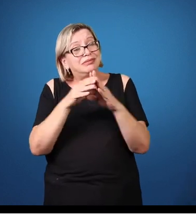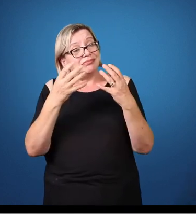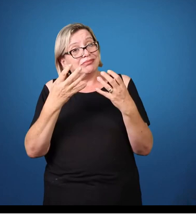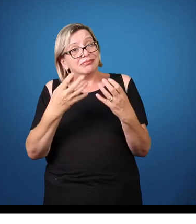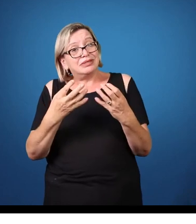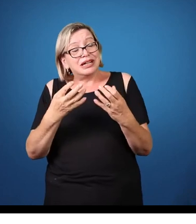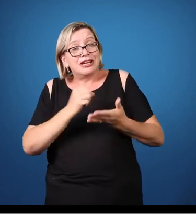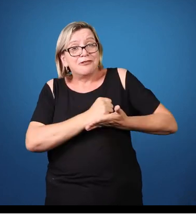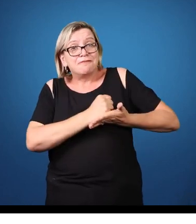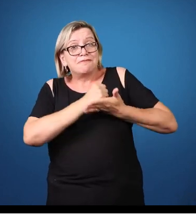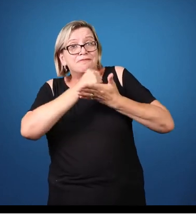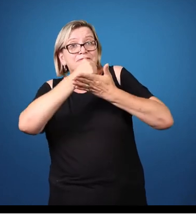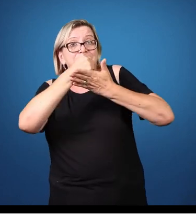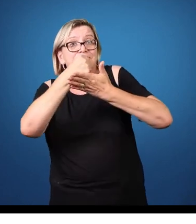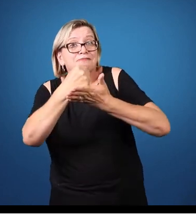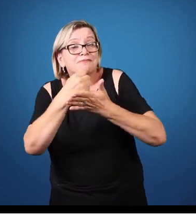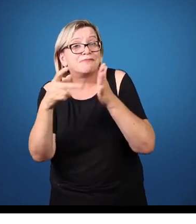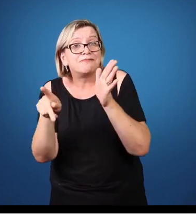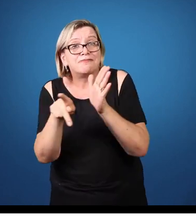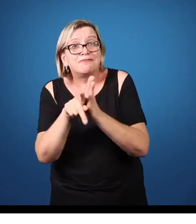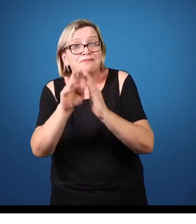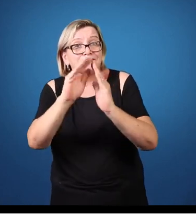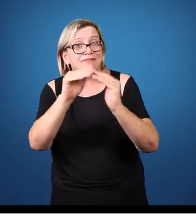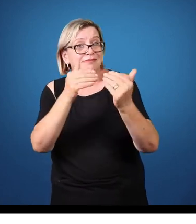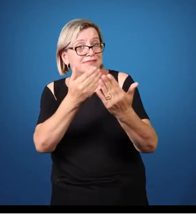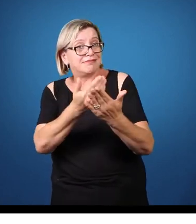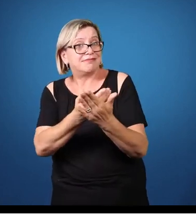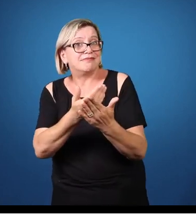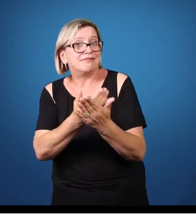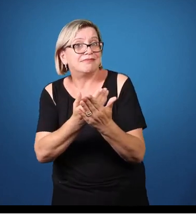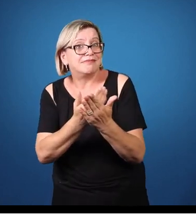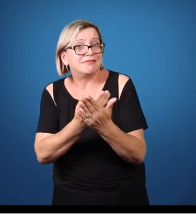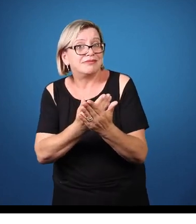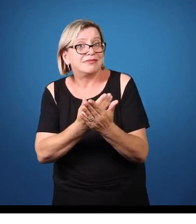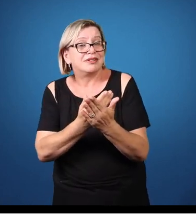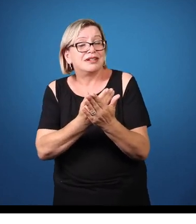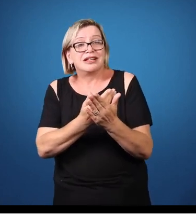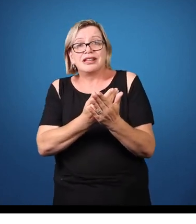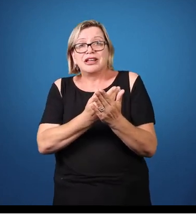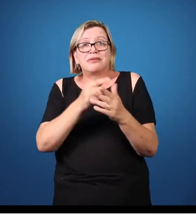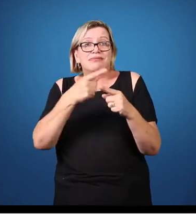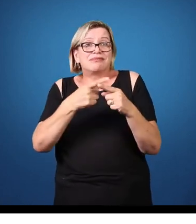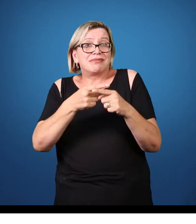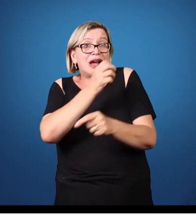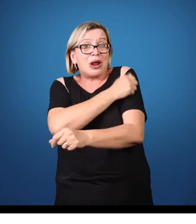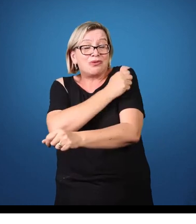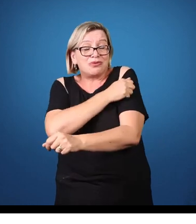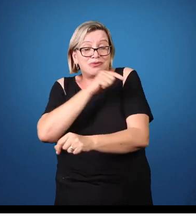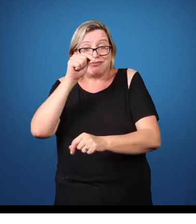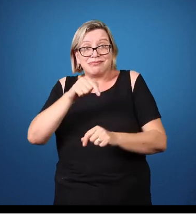das licenciaturas que em algum momento entrarão ou estão entrando em sala de aula lá no ensino médio, lá no ensino fundamental.